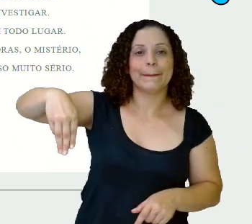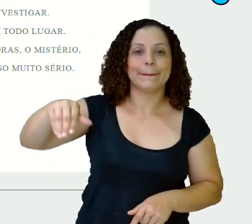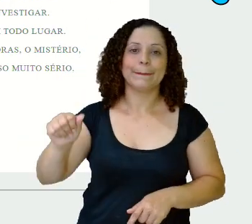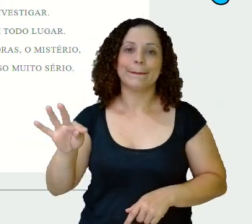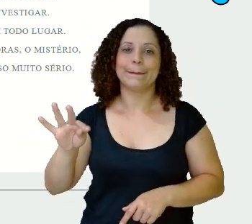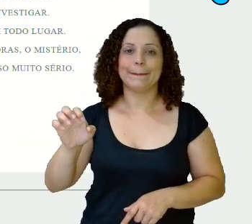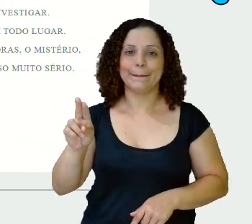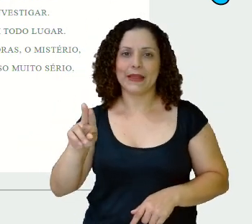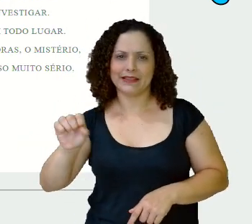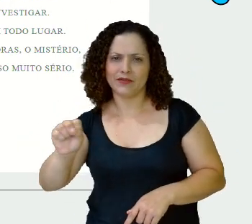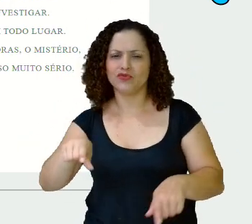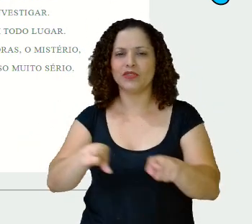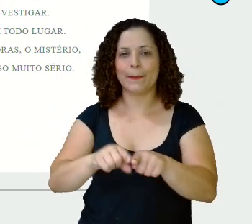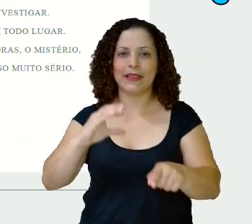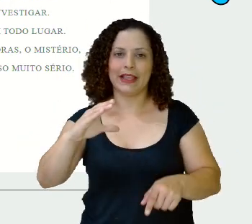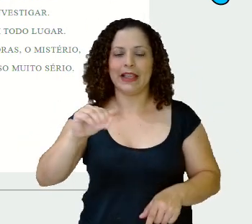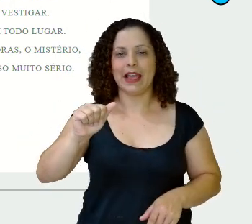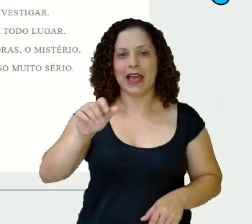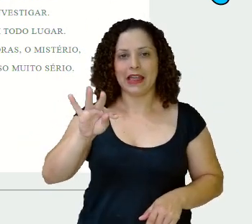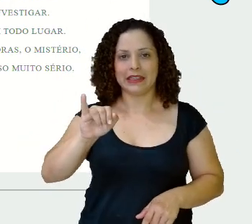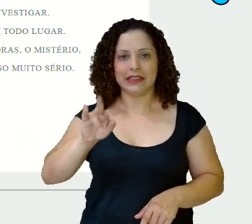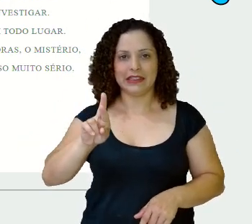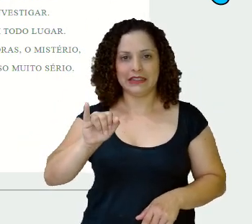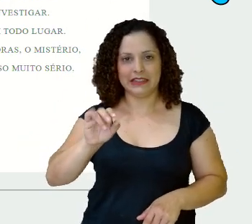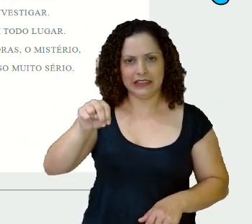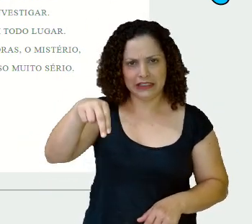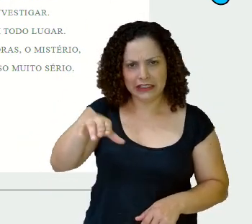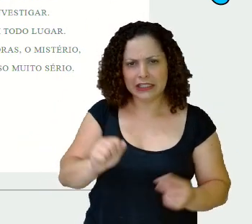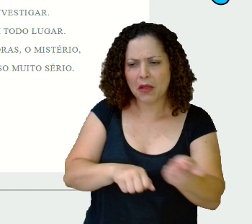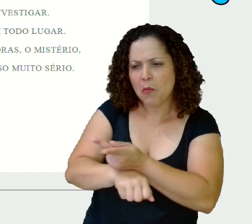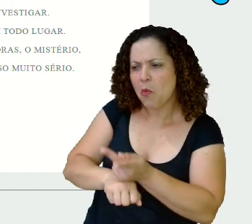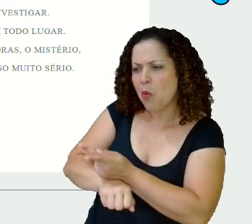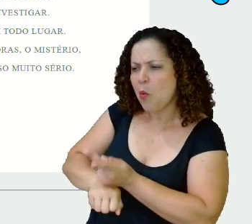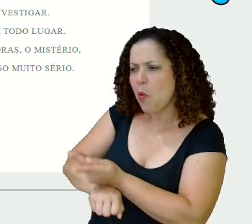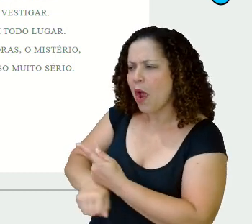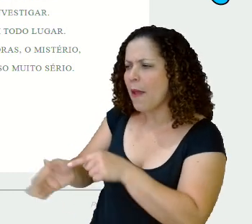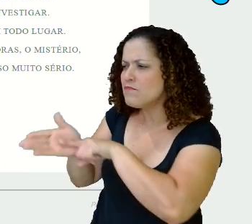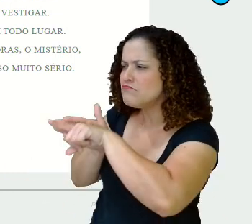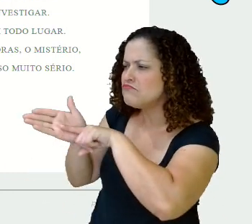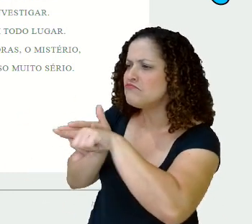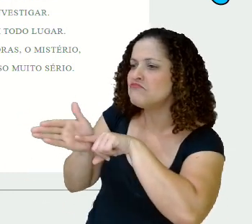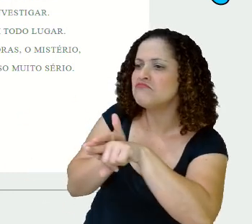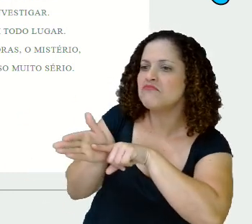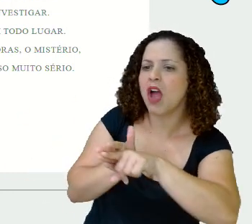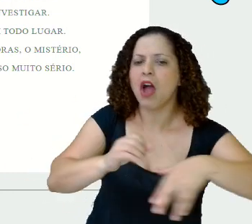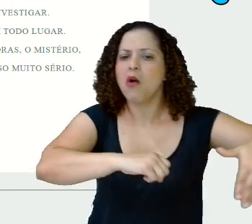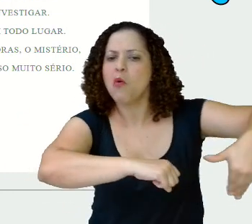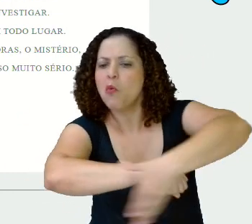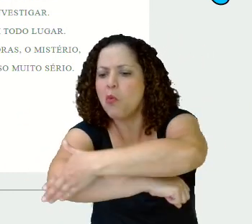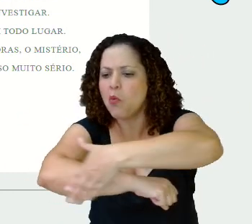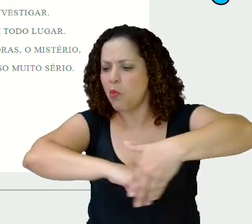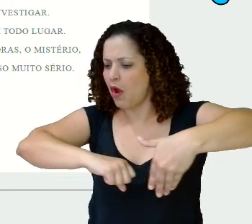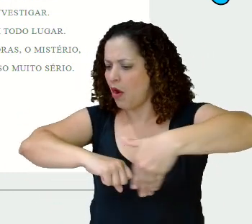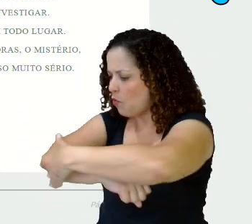Saíram procurando nas ruas, em todo lugar